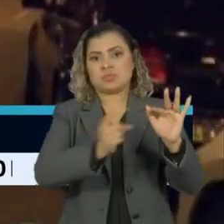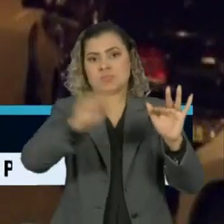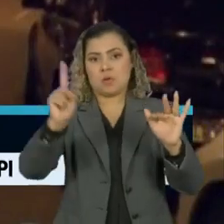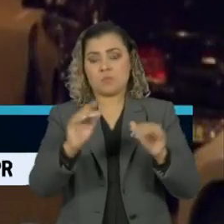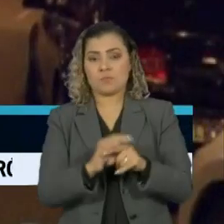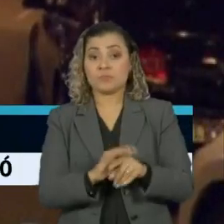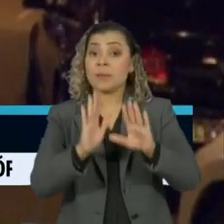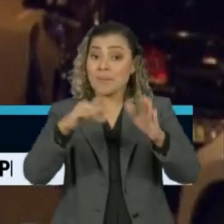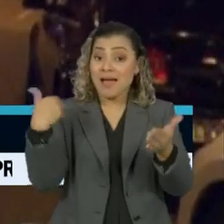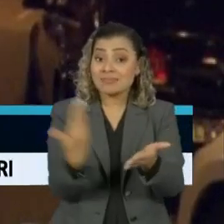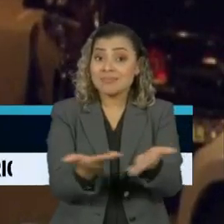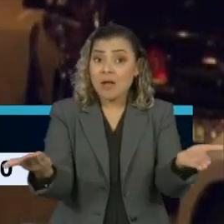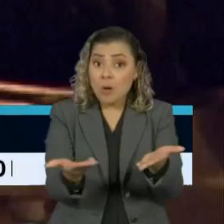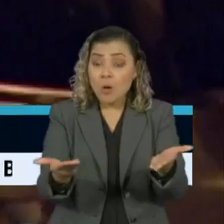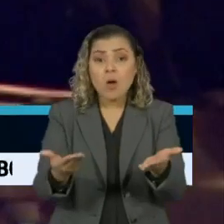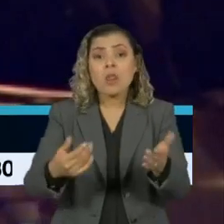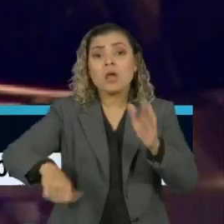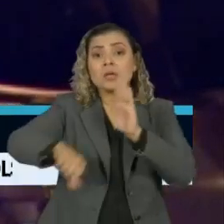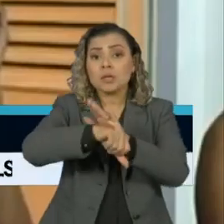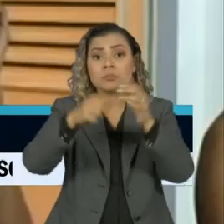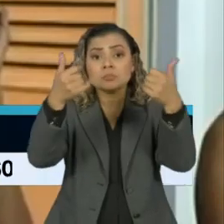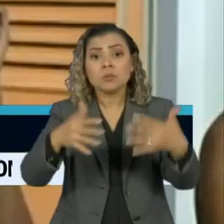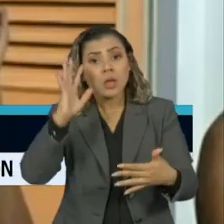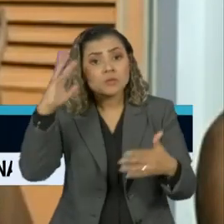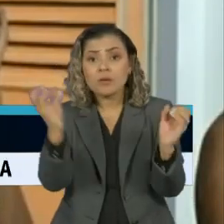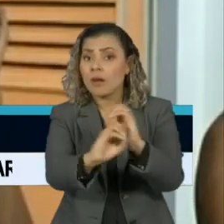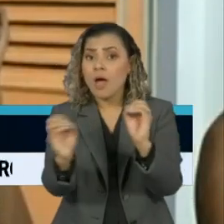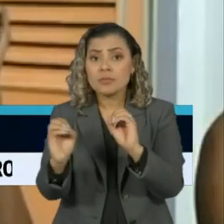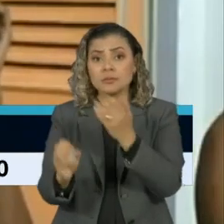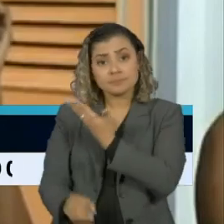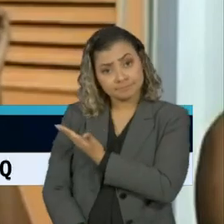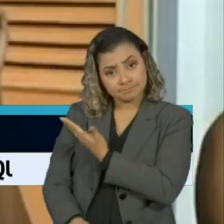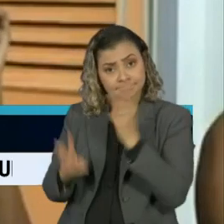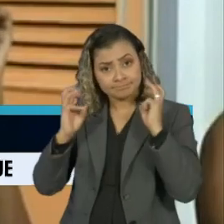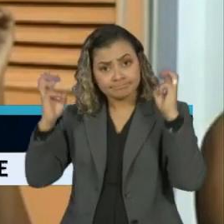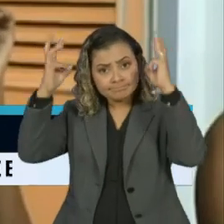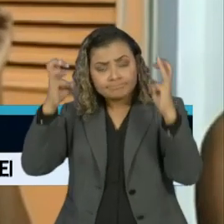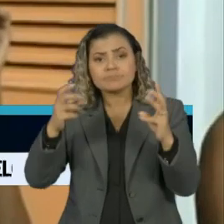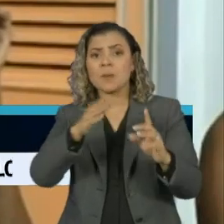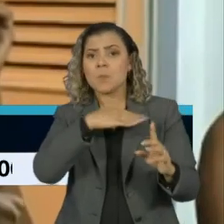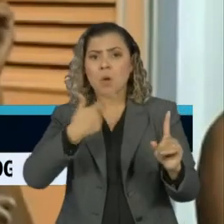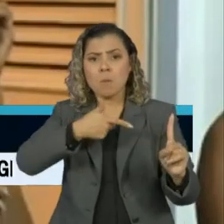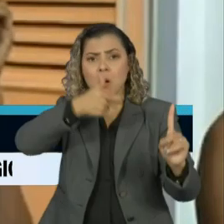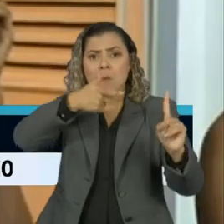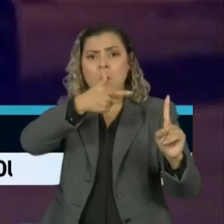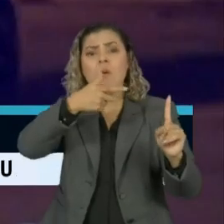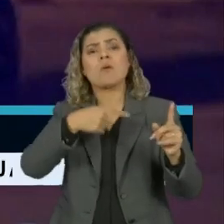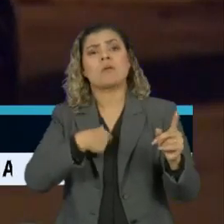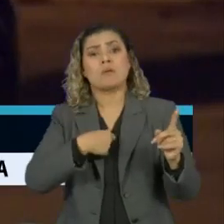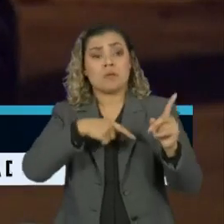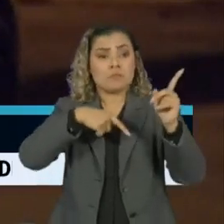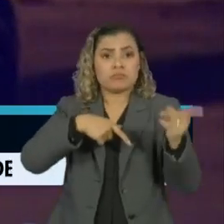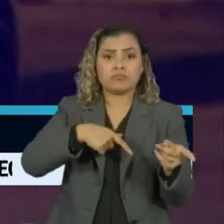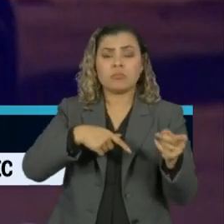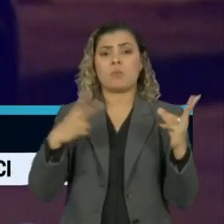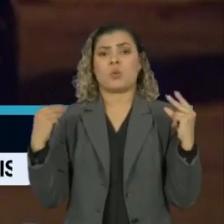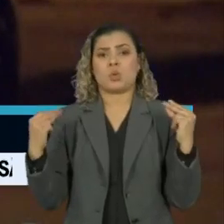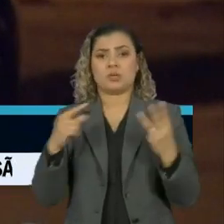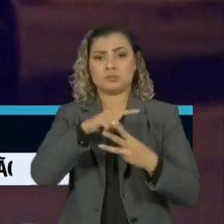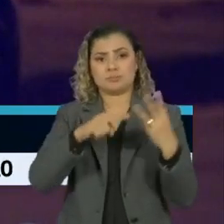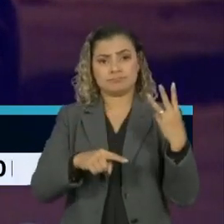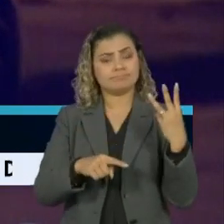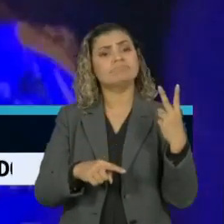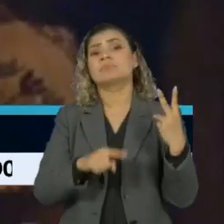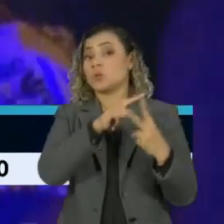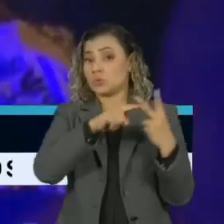até agora o crime não foi esclarecido. O caso do assassinato da vereadora Marielle Franco e do motorista dela, Anderson Gomes, está